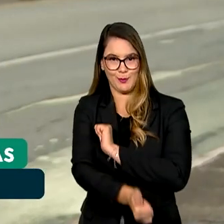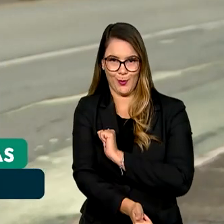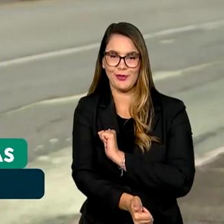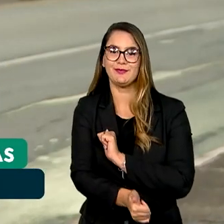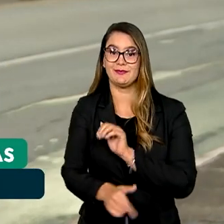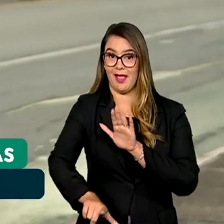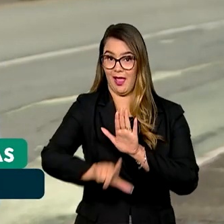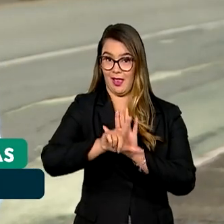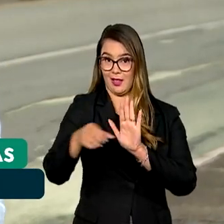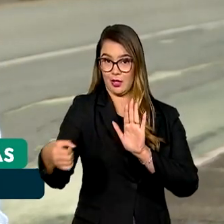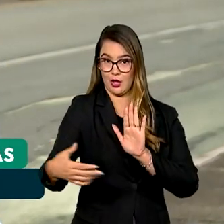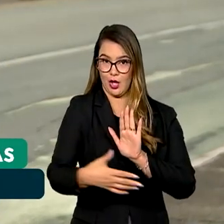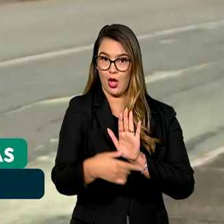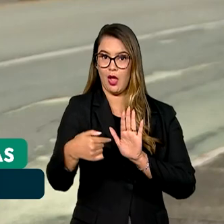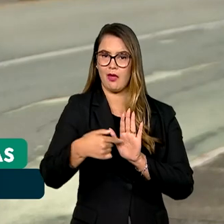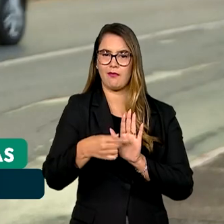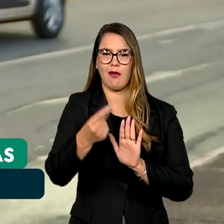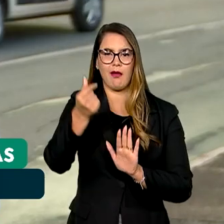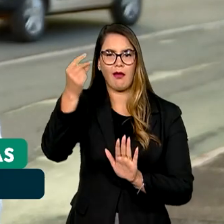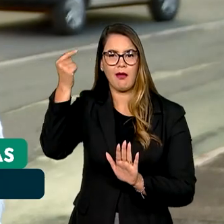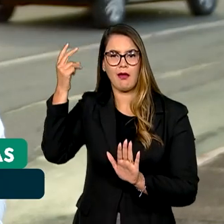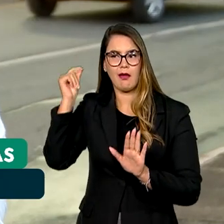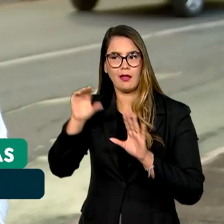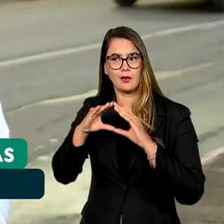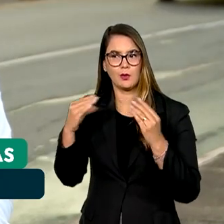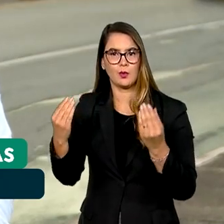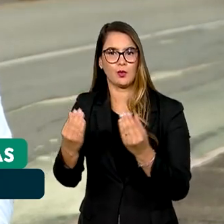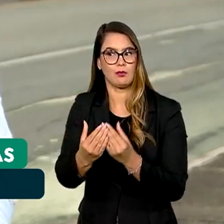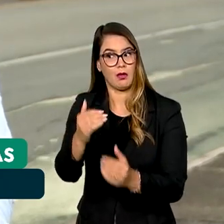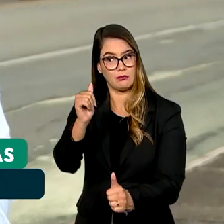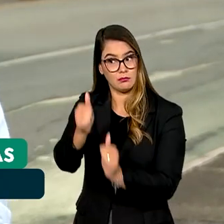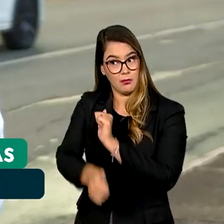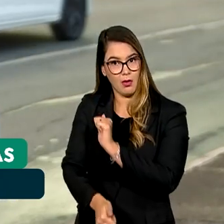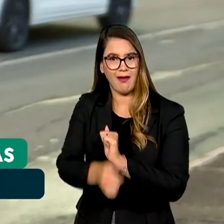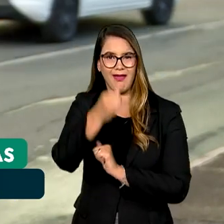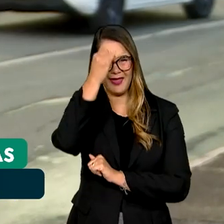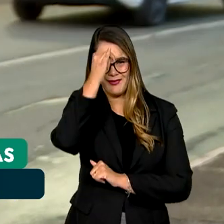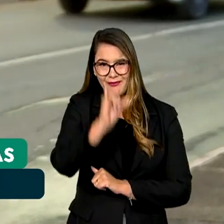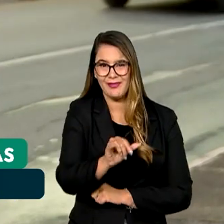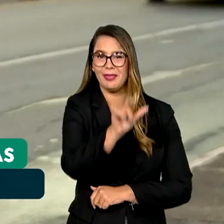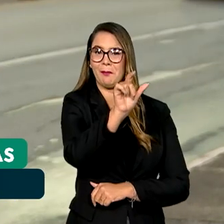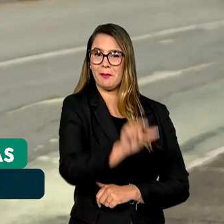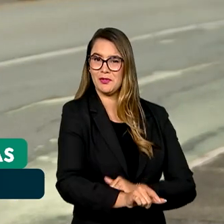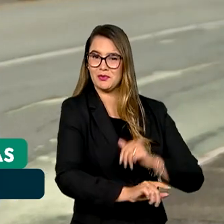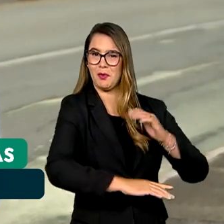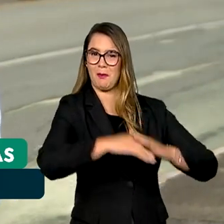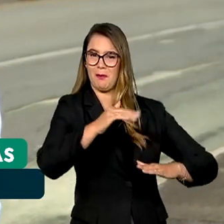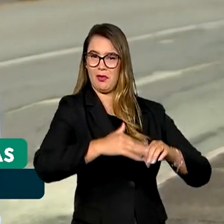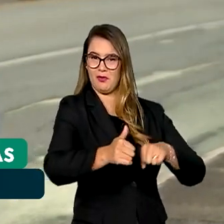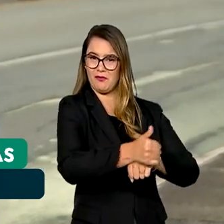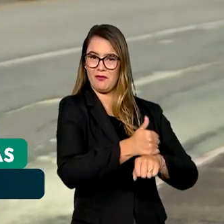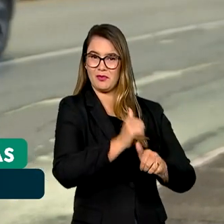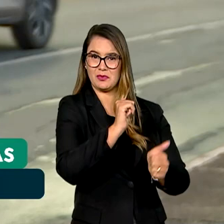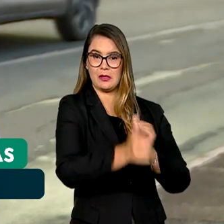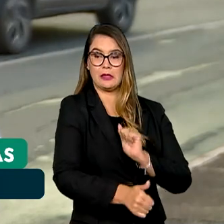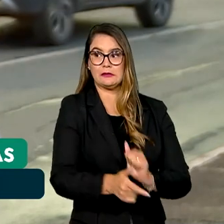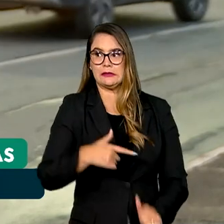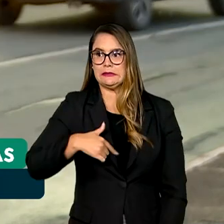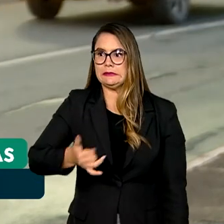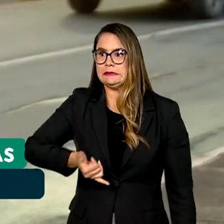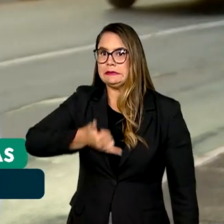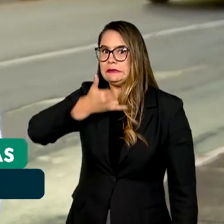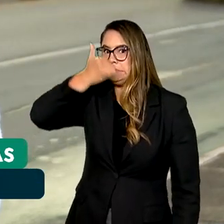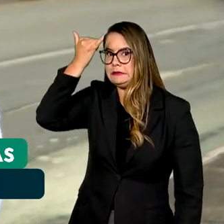A nova lei, uma demanda antiga da comunidade esportiva, evita que atletas tenham o chamado doping acidental,